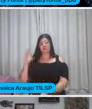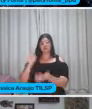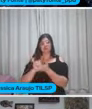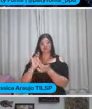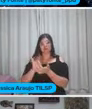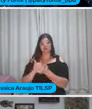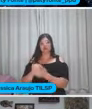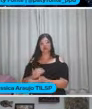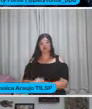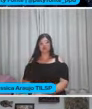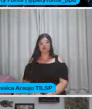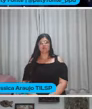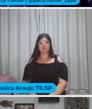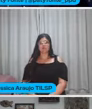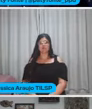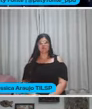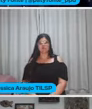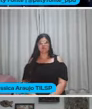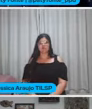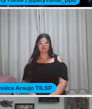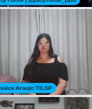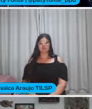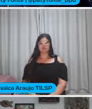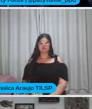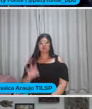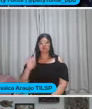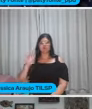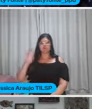gente A vida É transdisciplinar